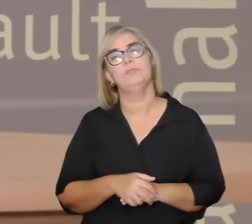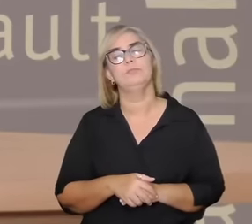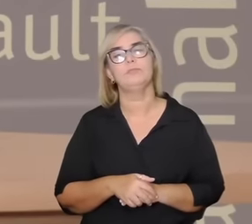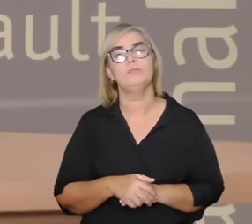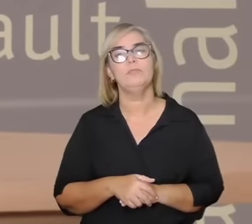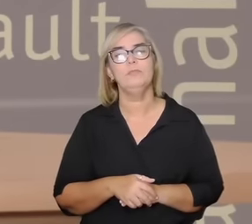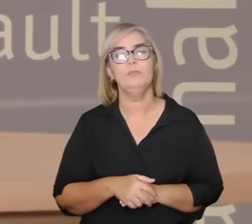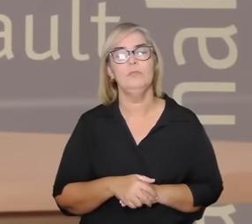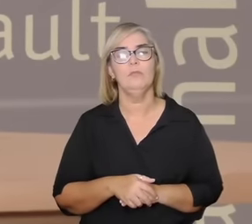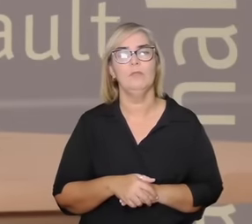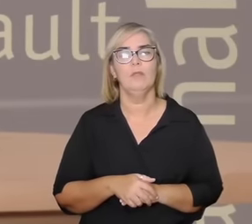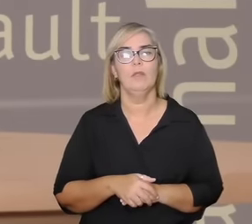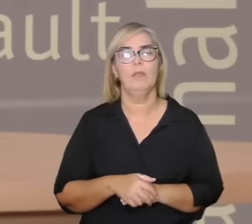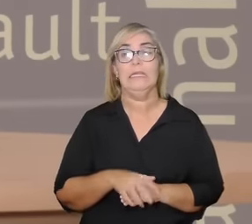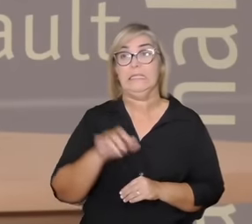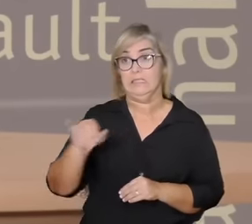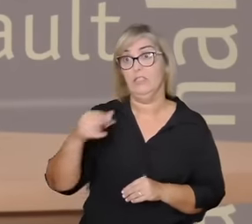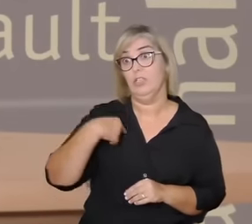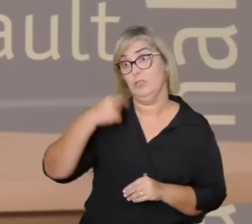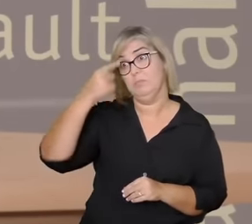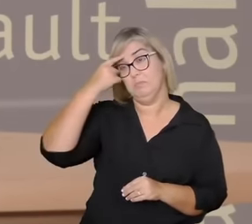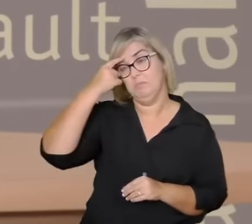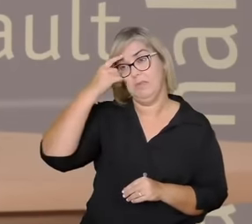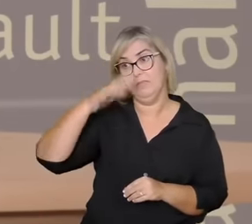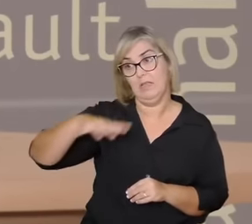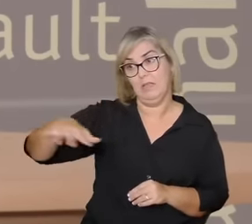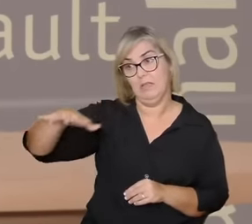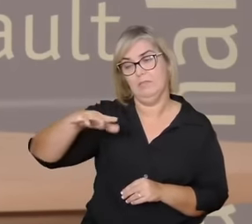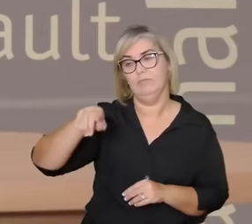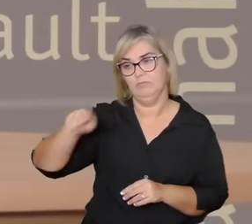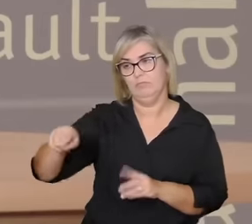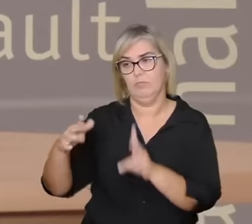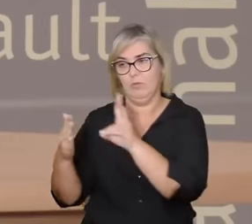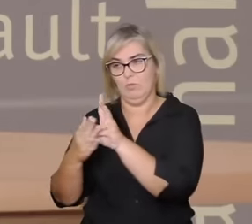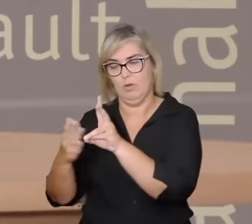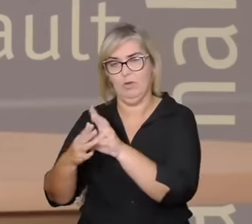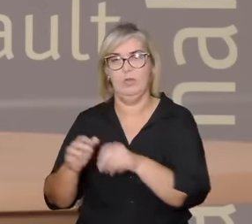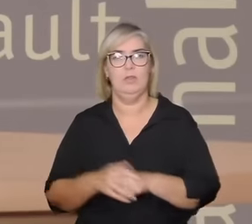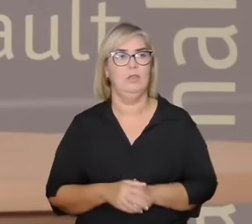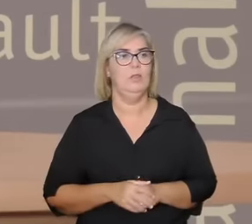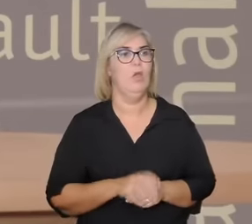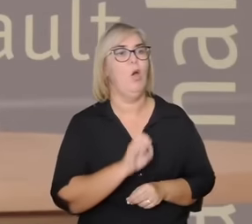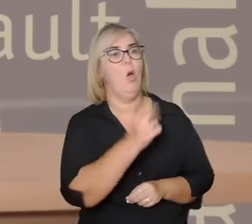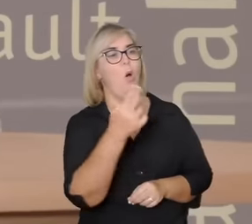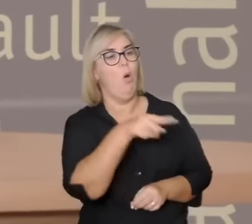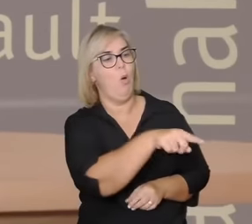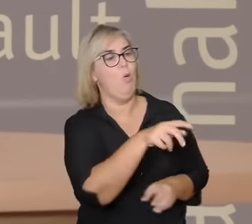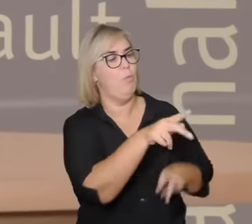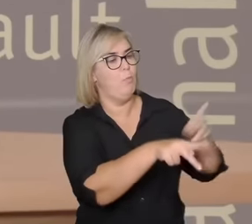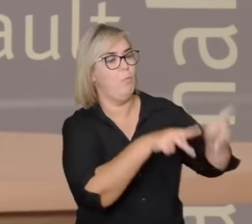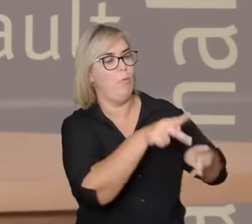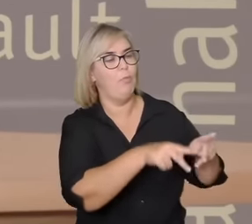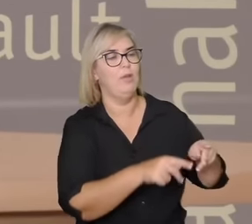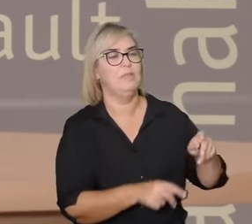a gente for pensar o povo Odabi por exemplo no continente africano e outros tantos povos ali como é que esses